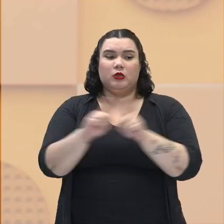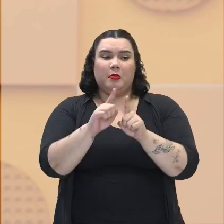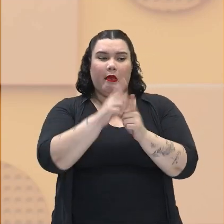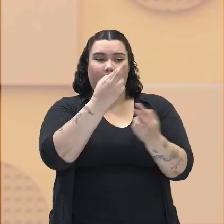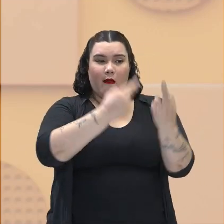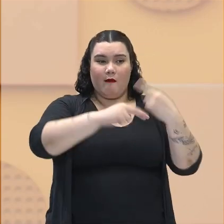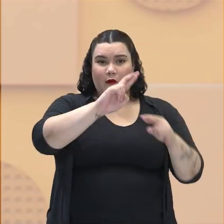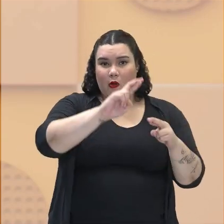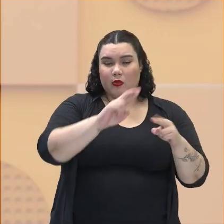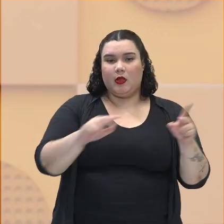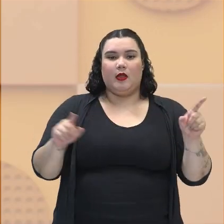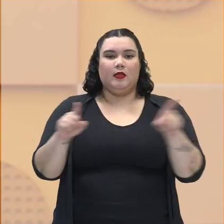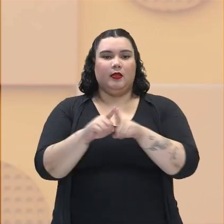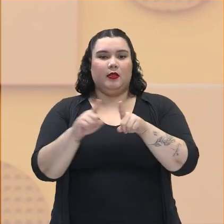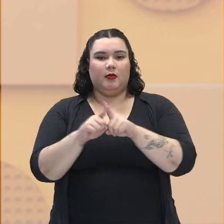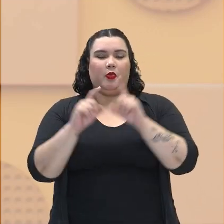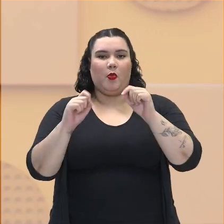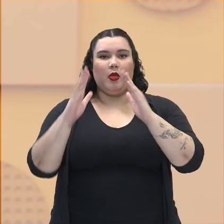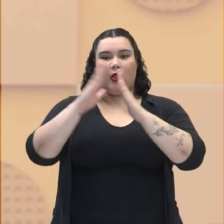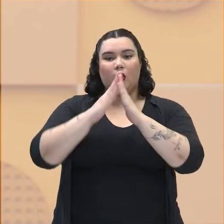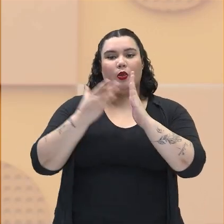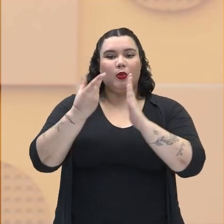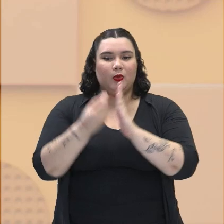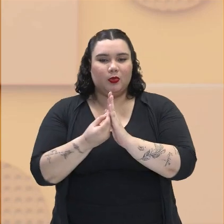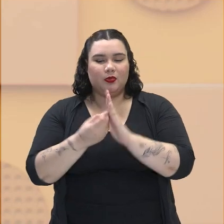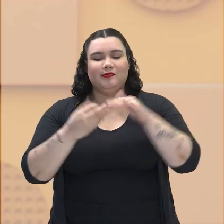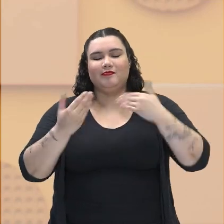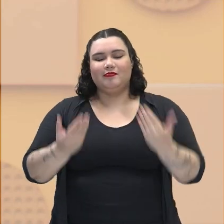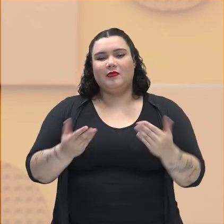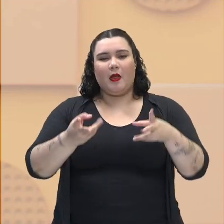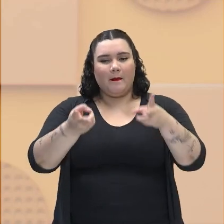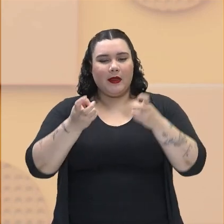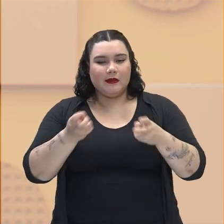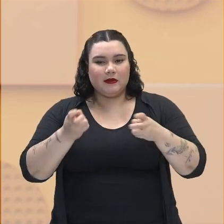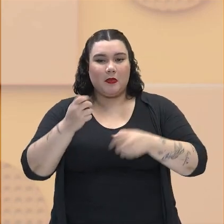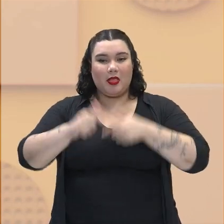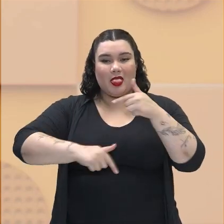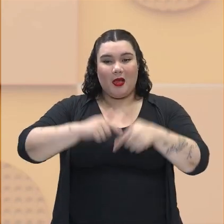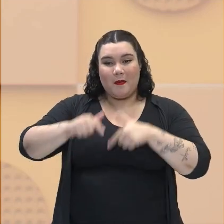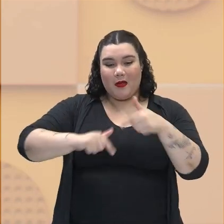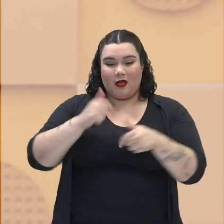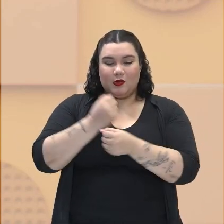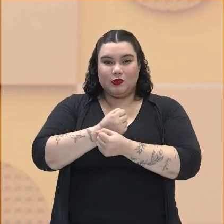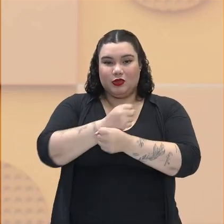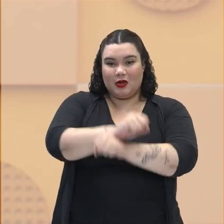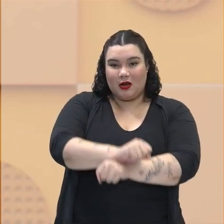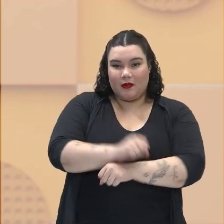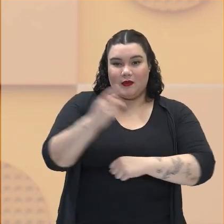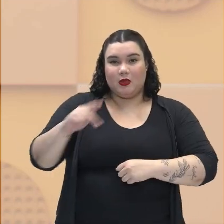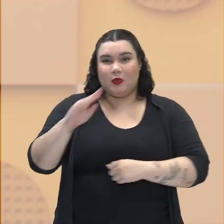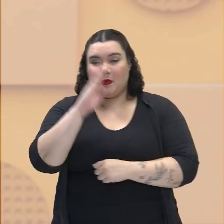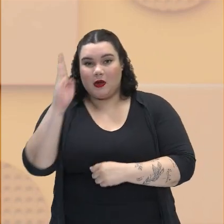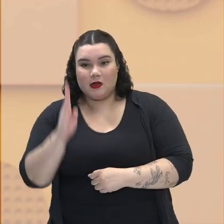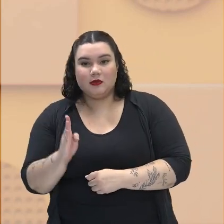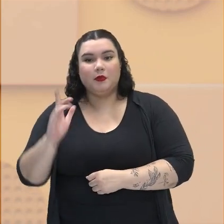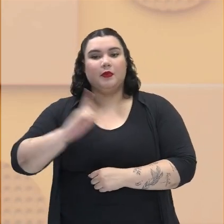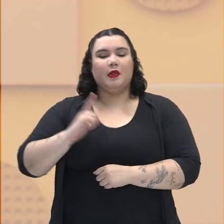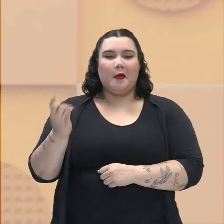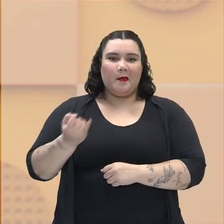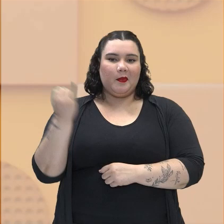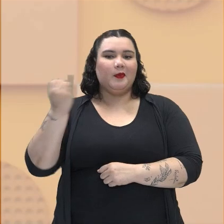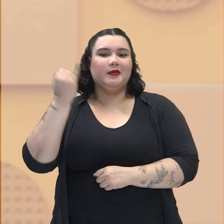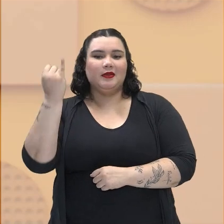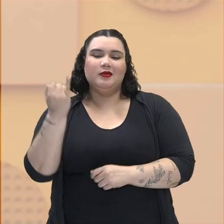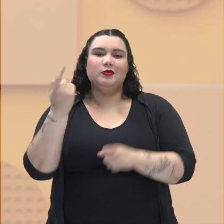também ali dos quilombos. Então a gente vê que o trabalho escravizado no Brasil foi bastante importante